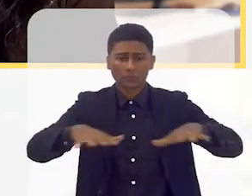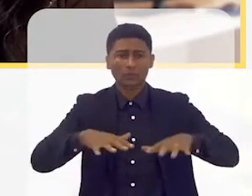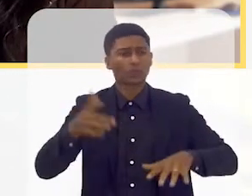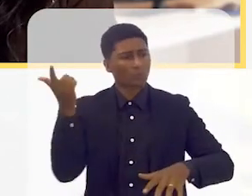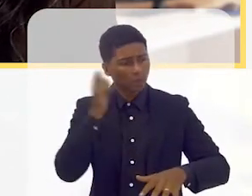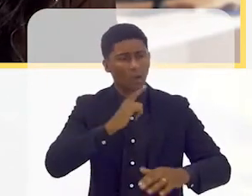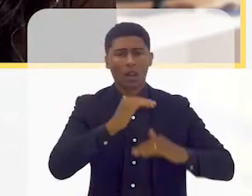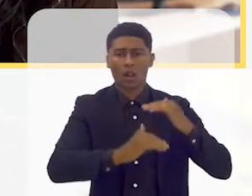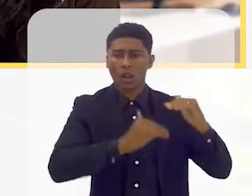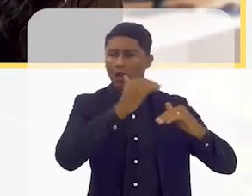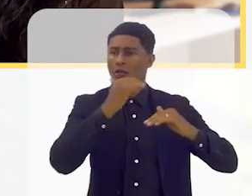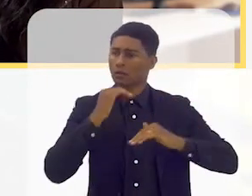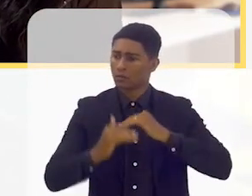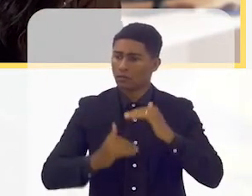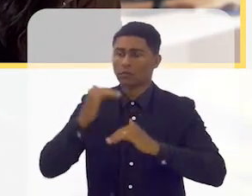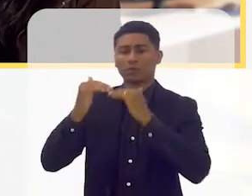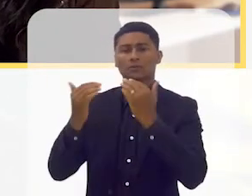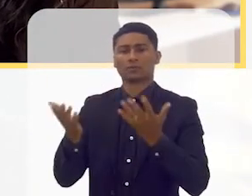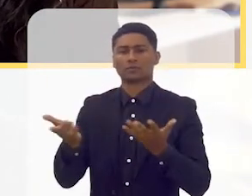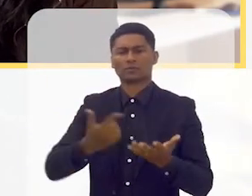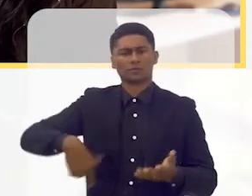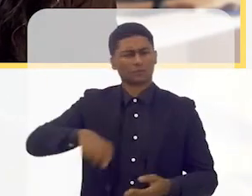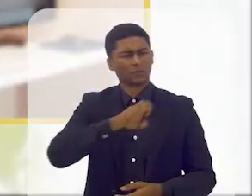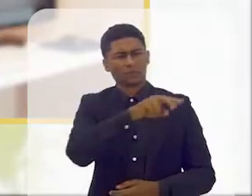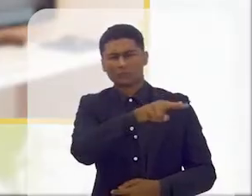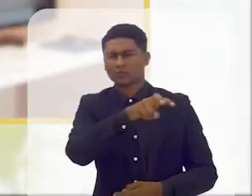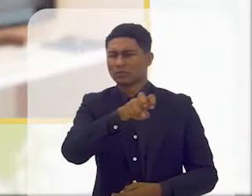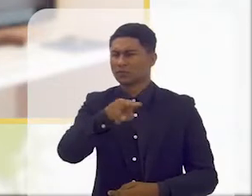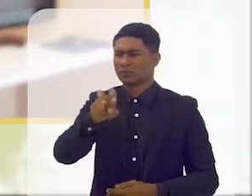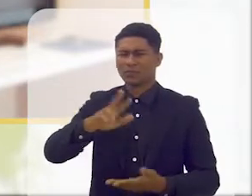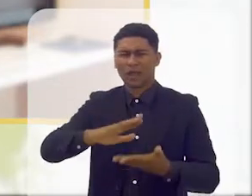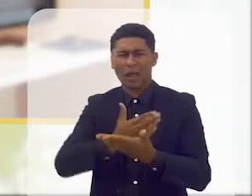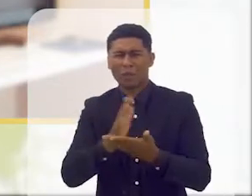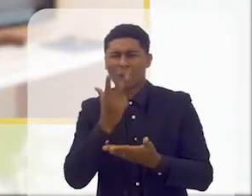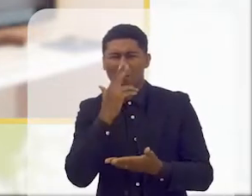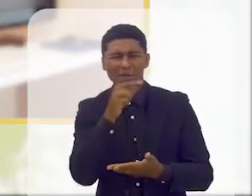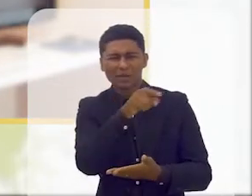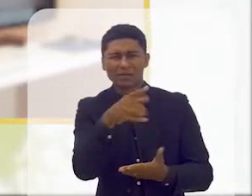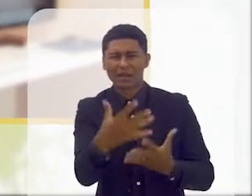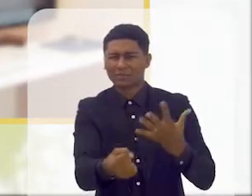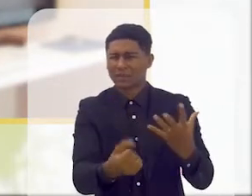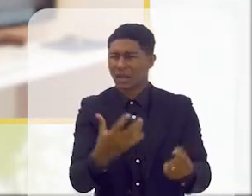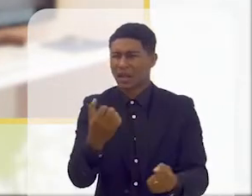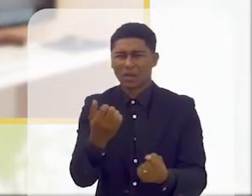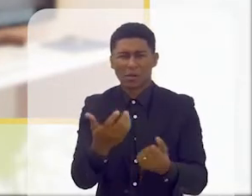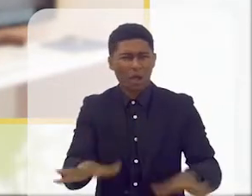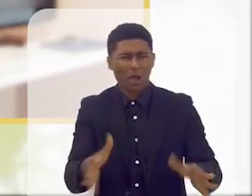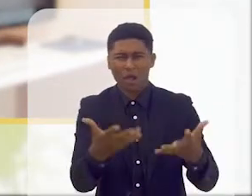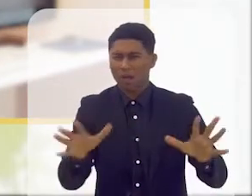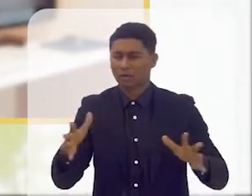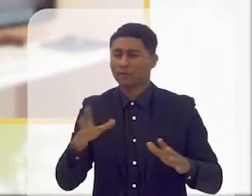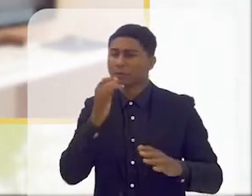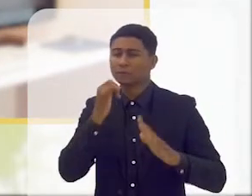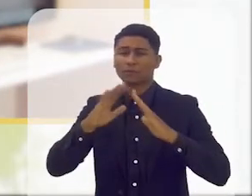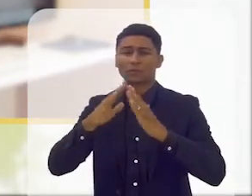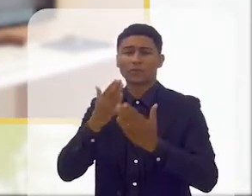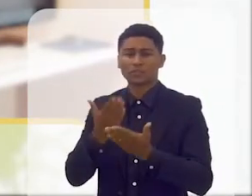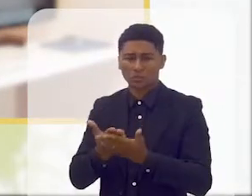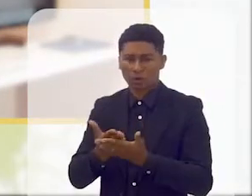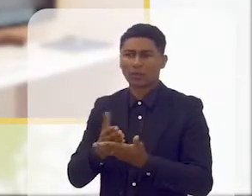todos. E o que a gente vê, assim, é muita resistência. São escolas especializadas,